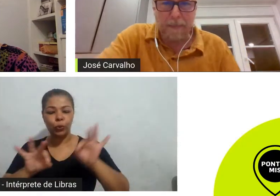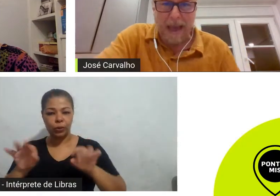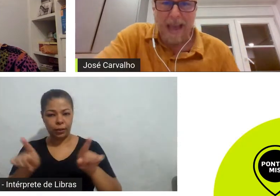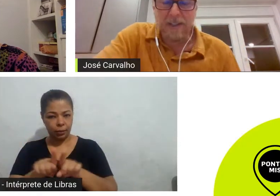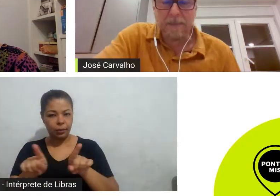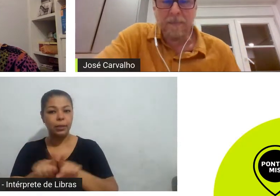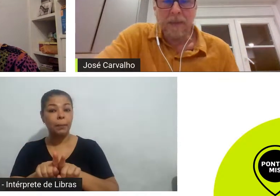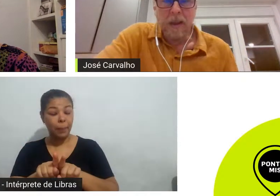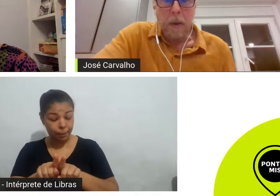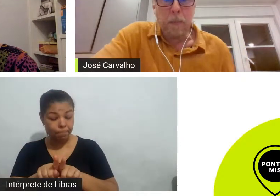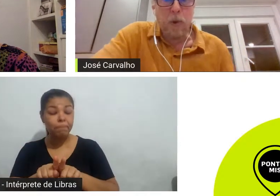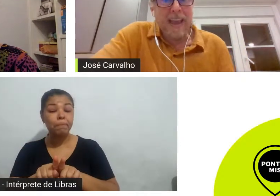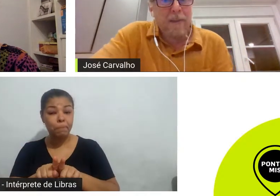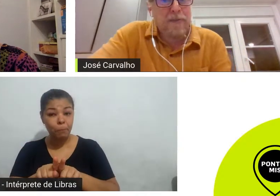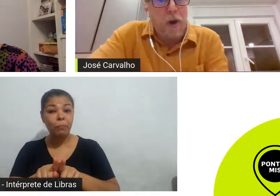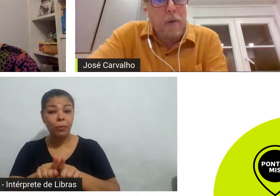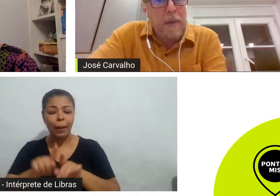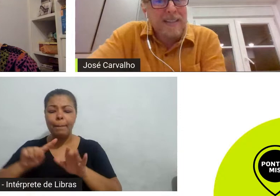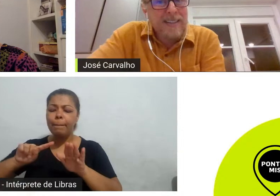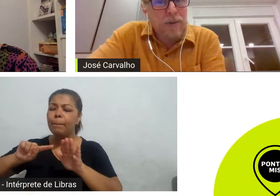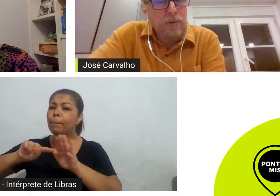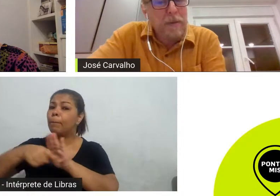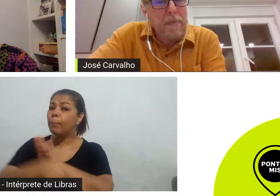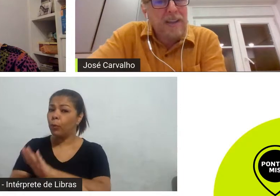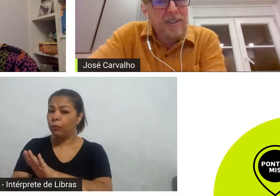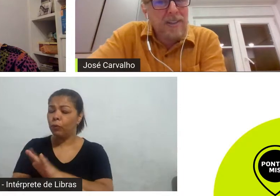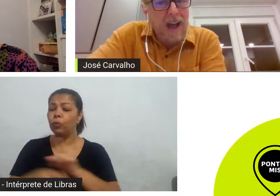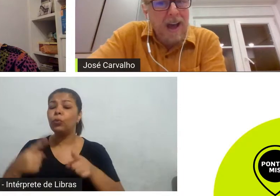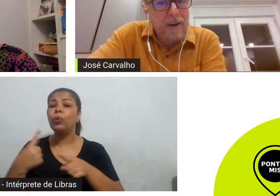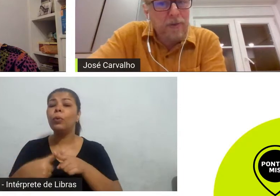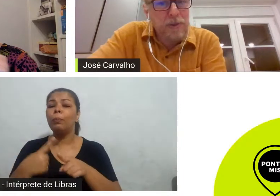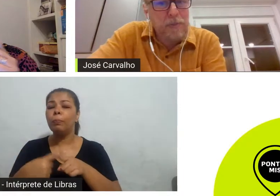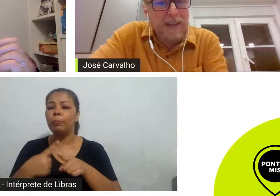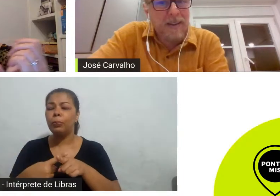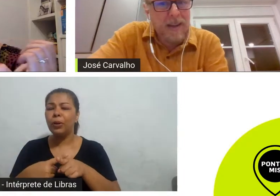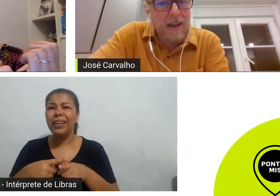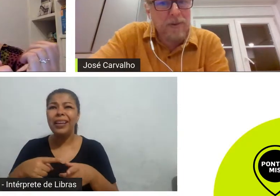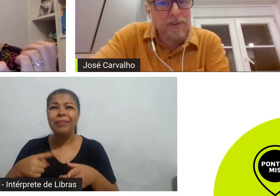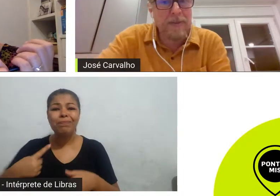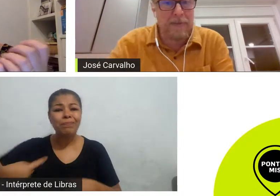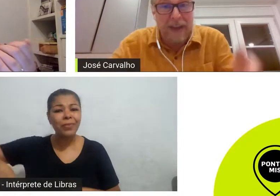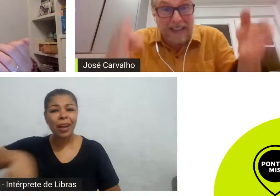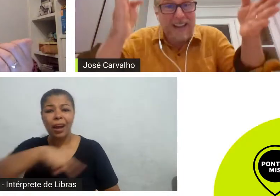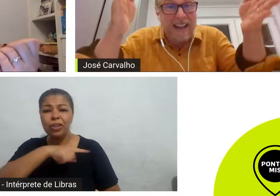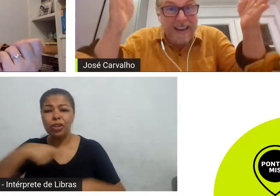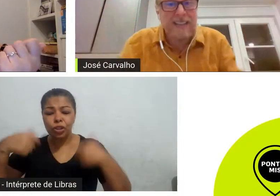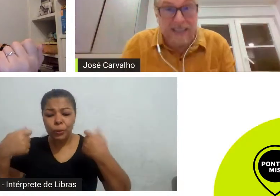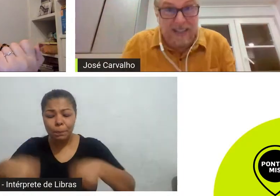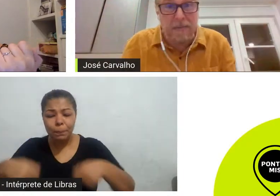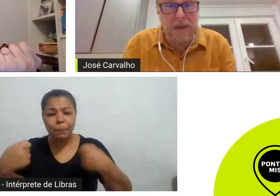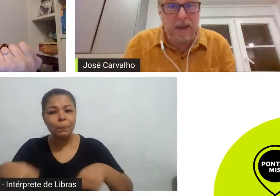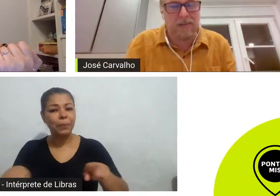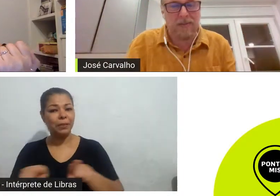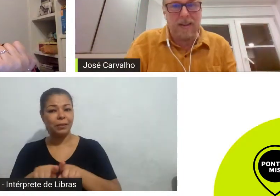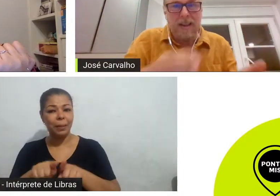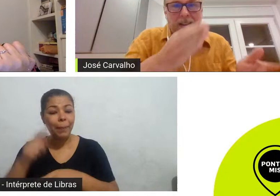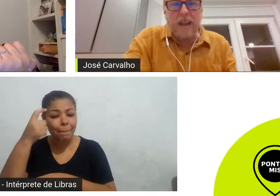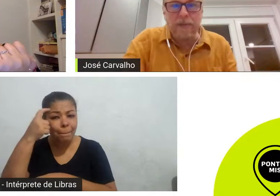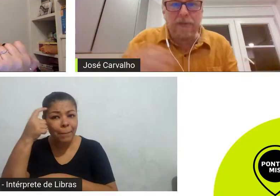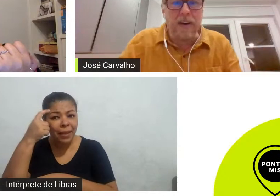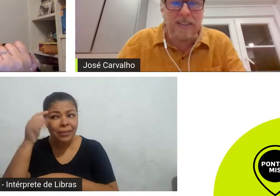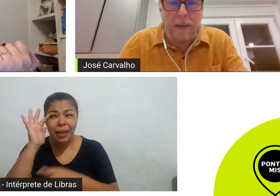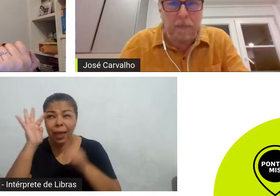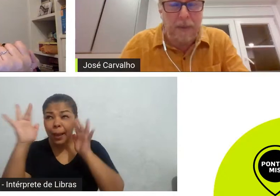que ele pede porque a formação do imaginário dos brasileiros vai estar nesse segmento